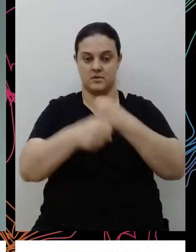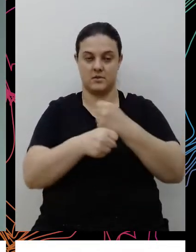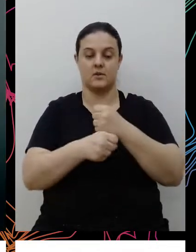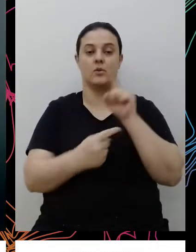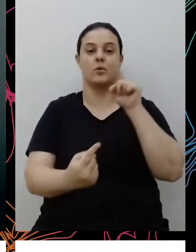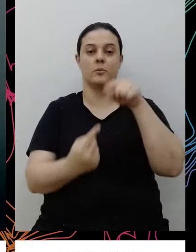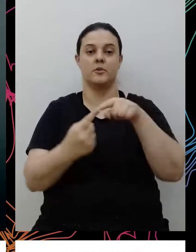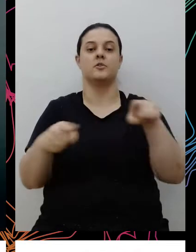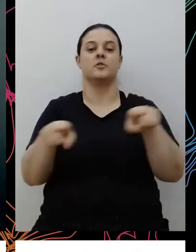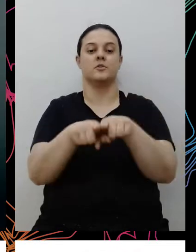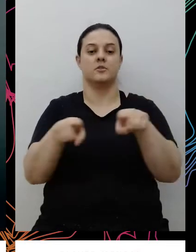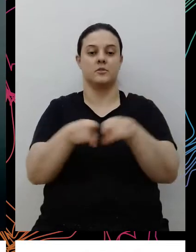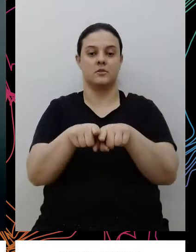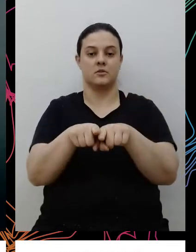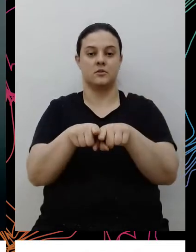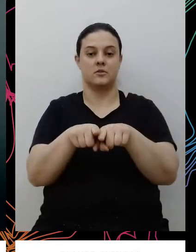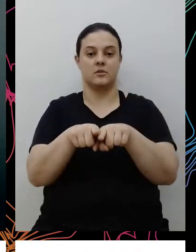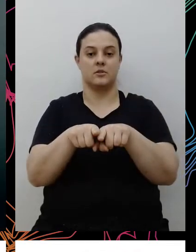de...